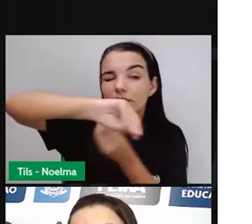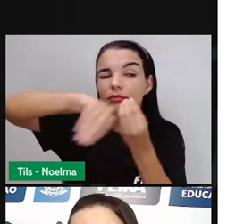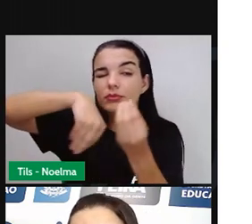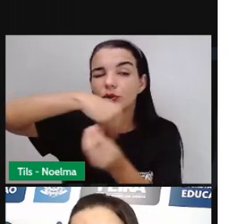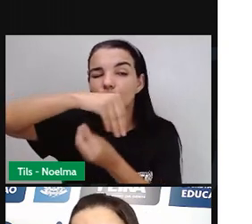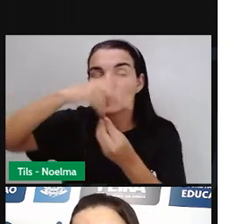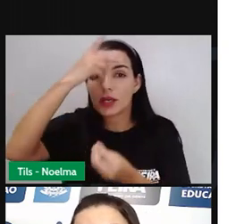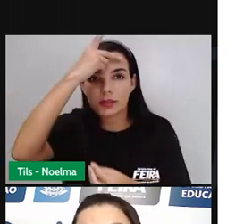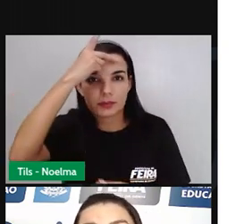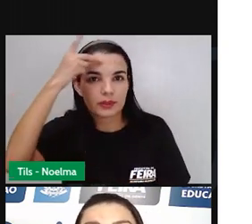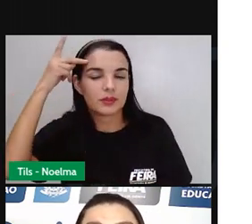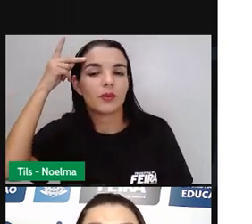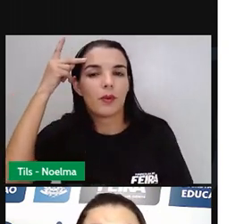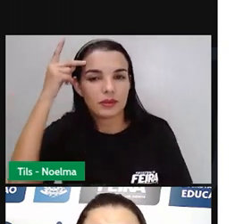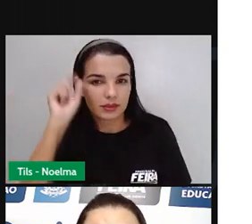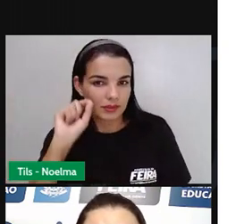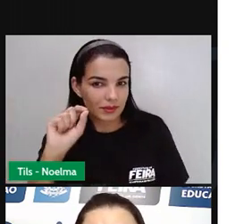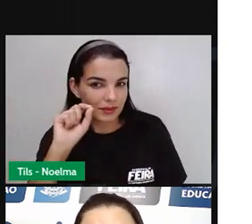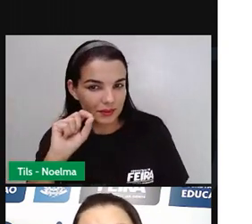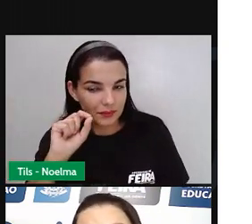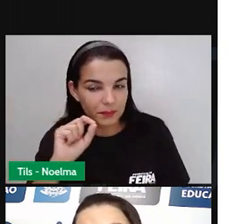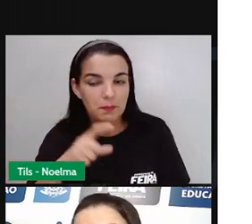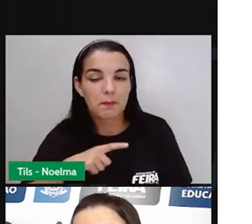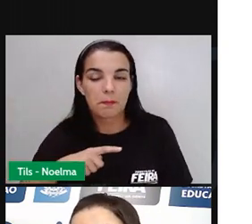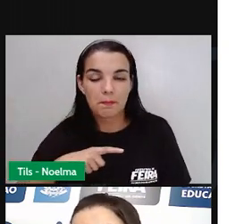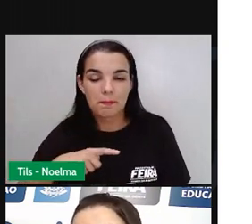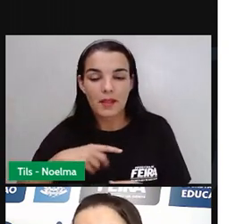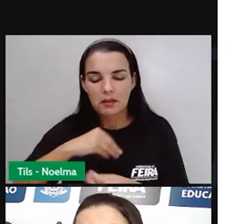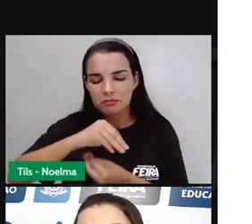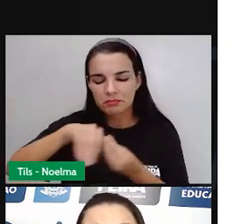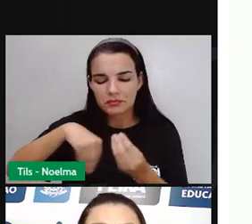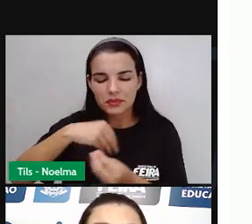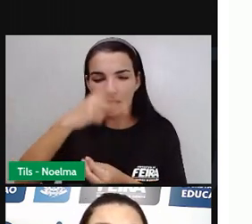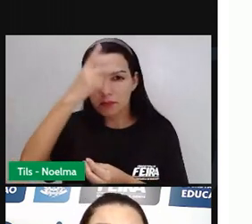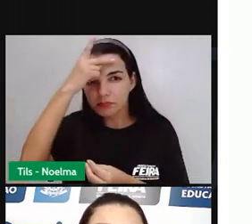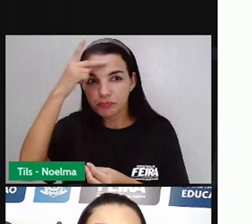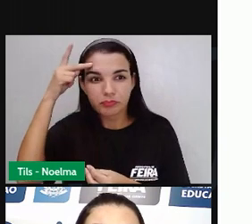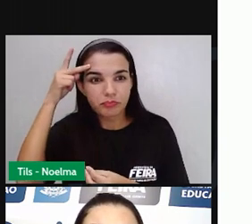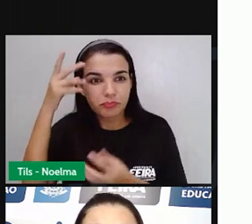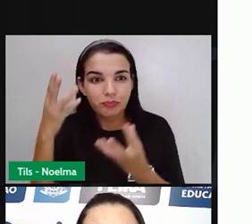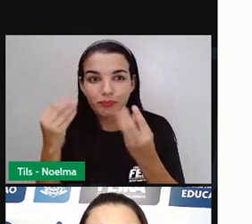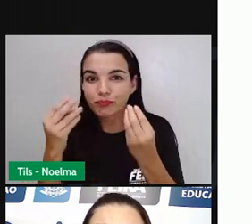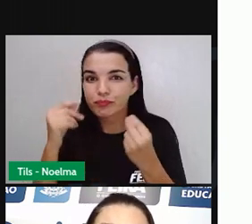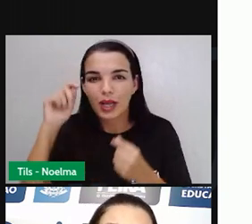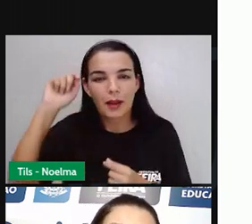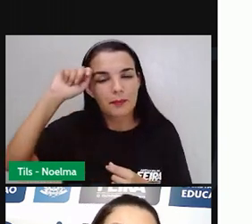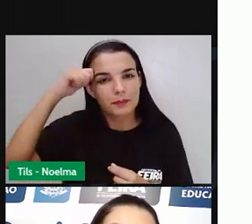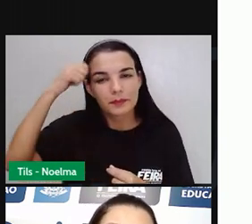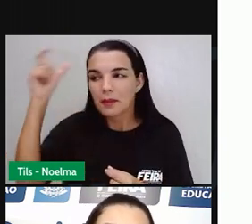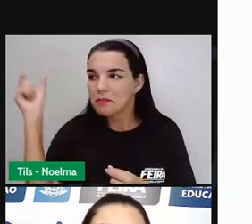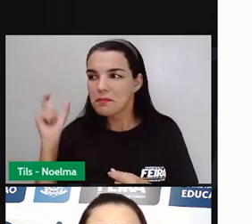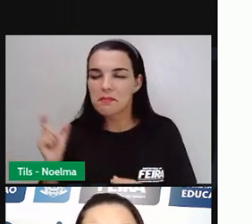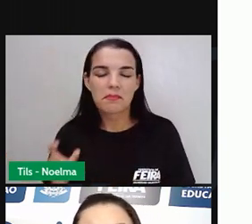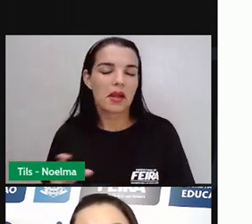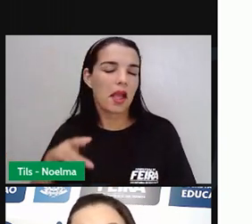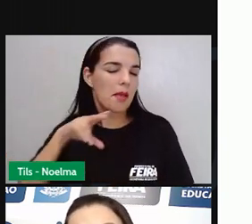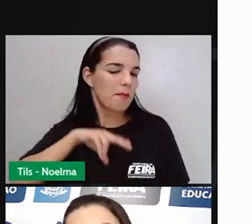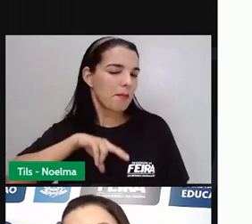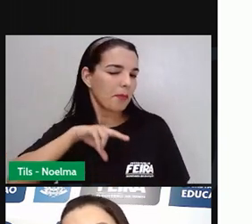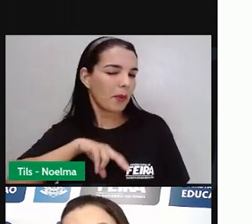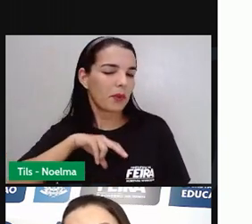está muito presente. O que é a miscigenação? É a mistura de povos. Houve a mistura de negros com portugueses,